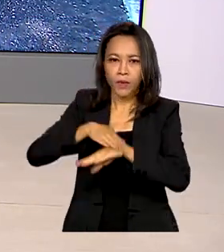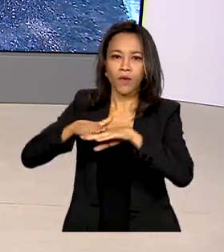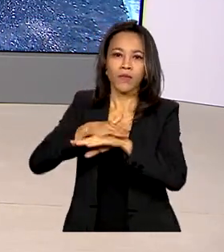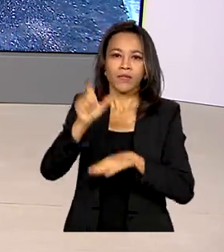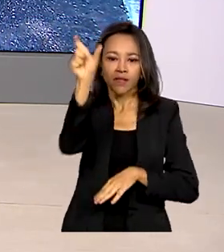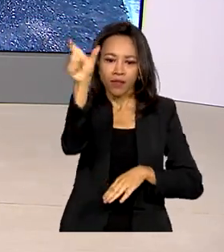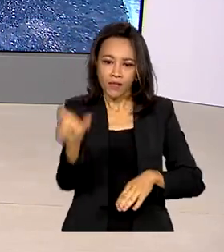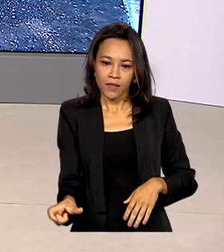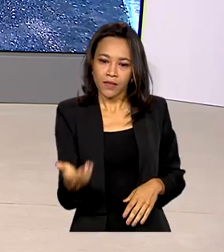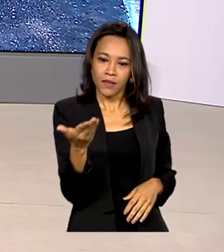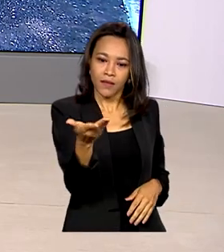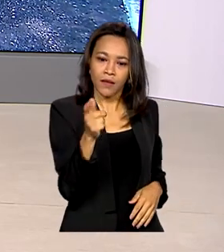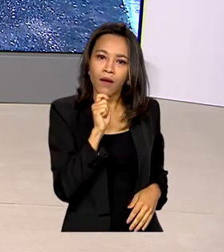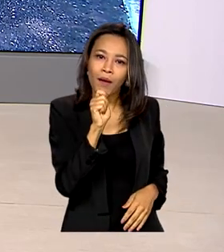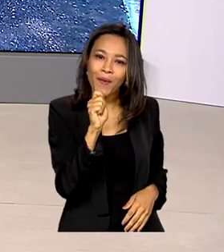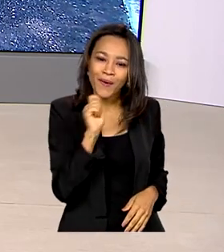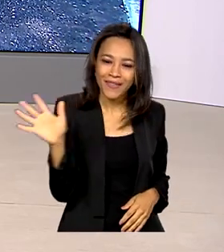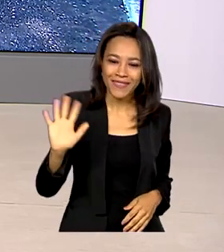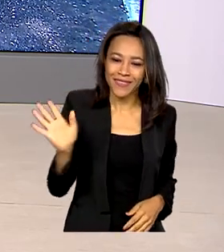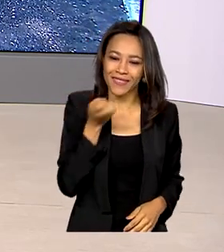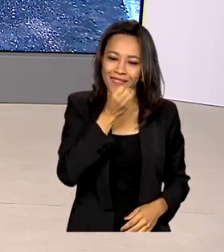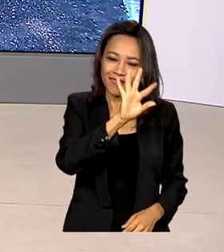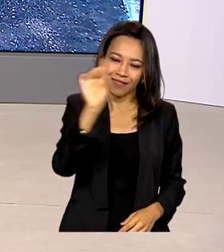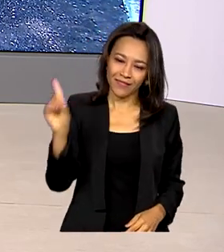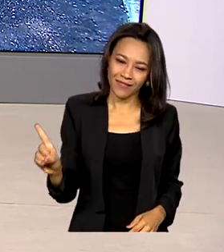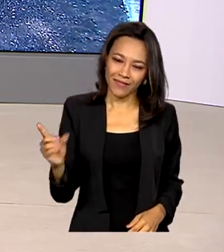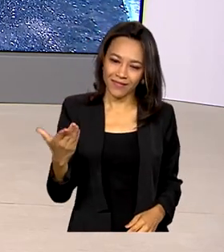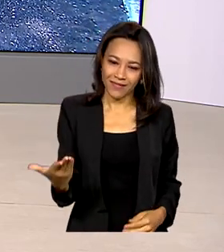repórter Glauco de Queiroz. Bom dia, Glauco.